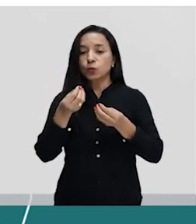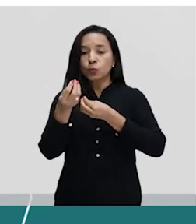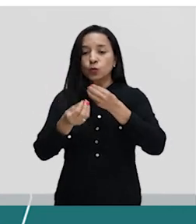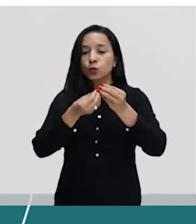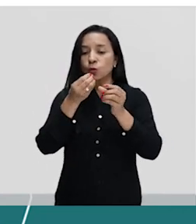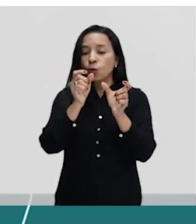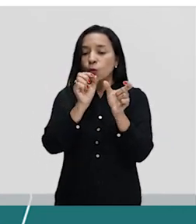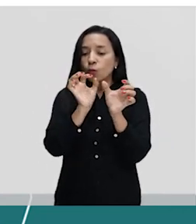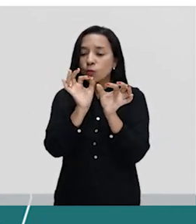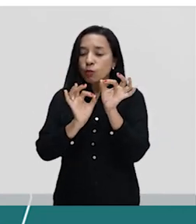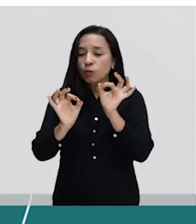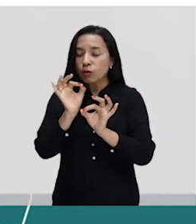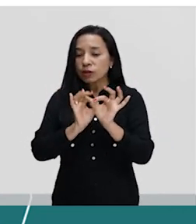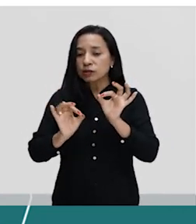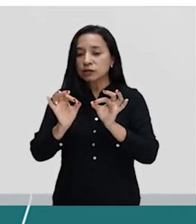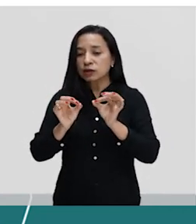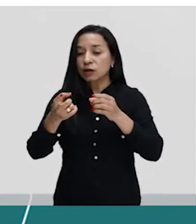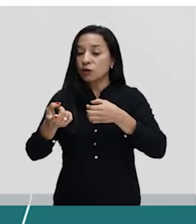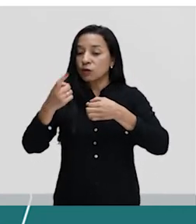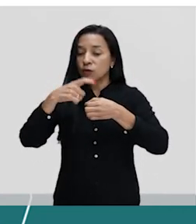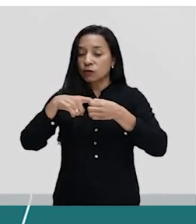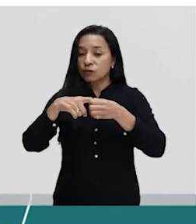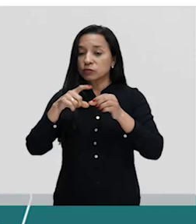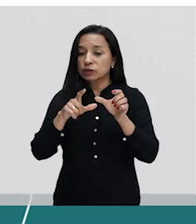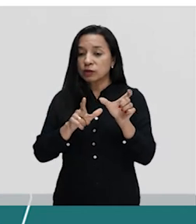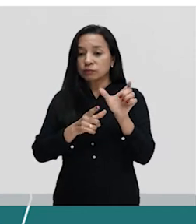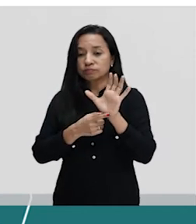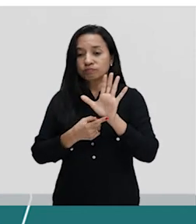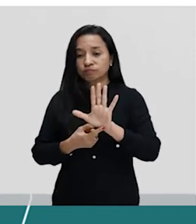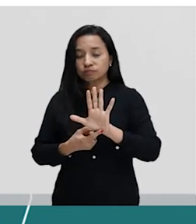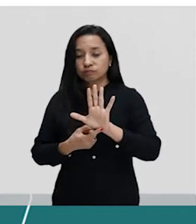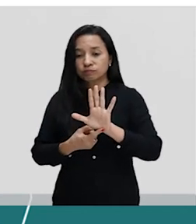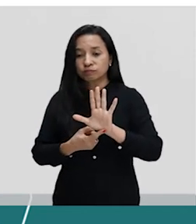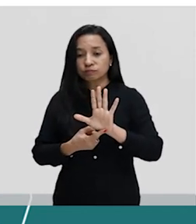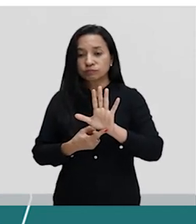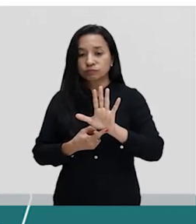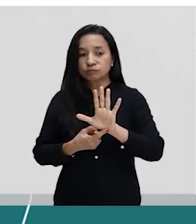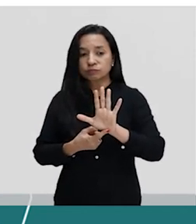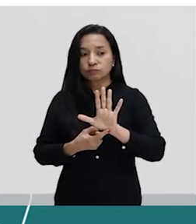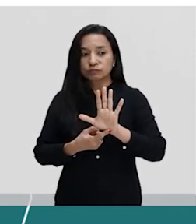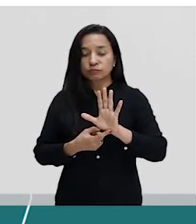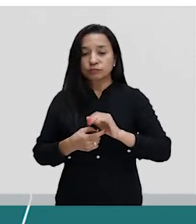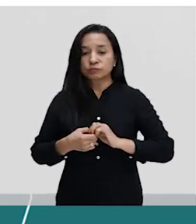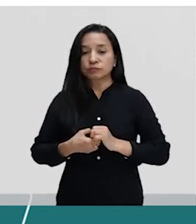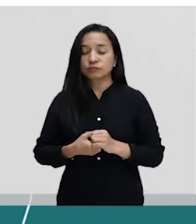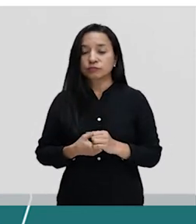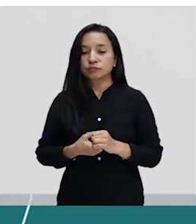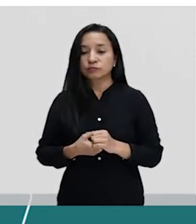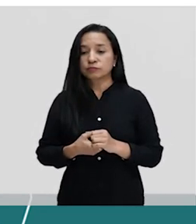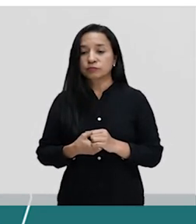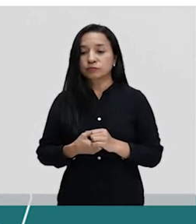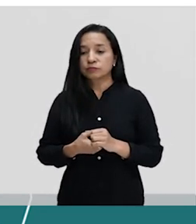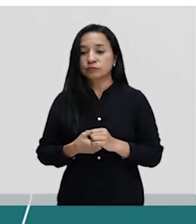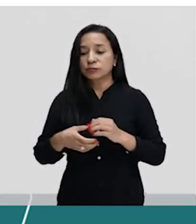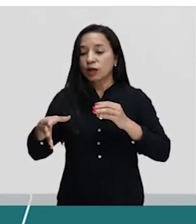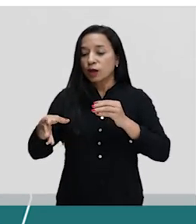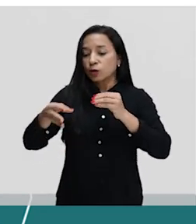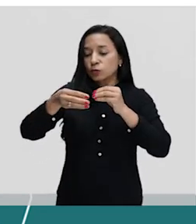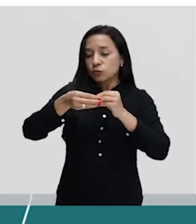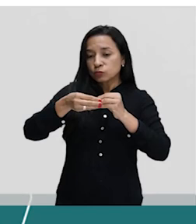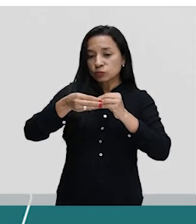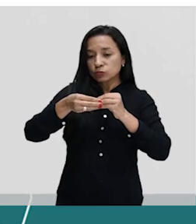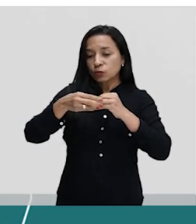Observem bem que eu vou voltar a tela e olha aqui, no perfeito compuesto, eu acrescento um verbo auxiliar.